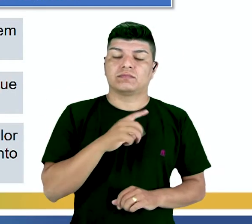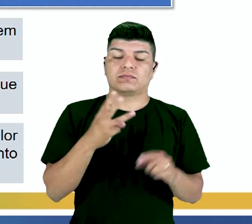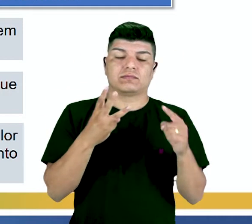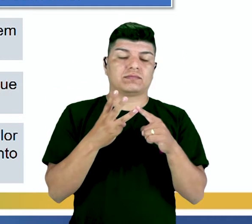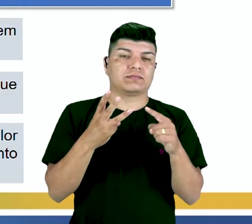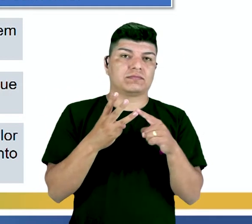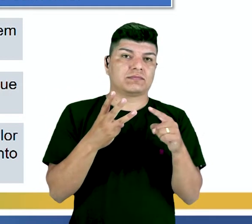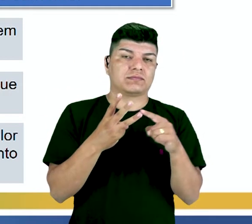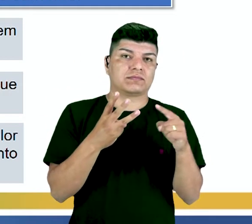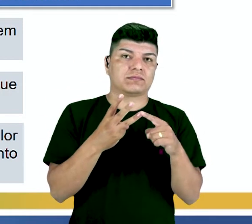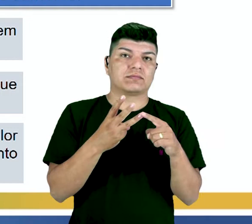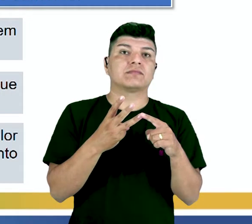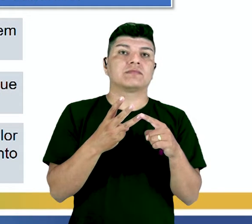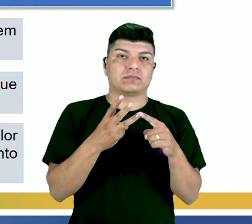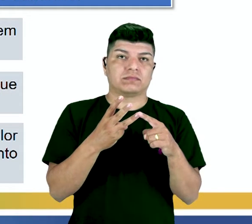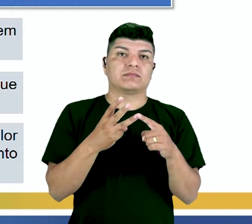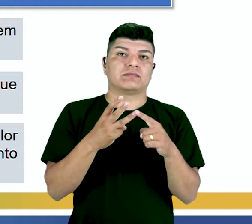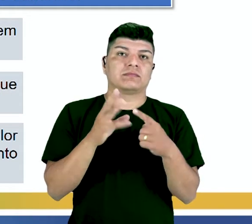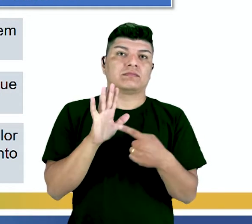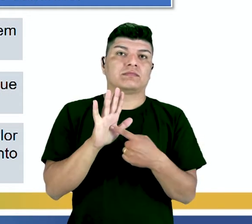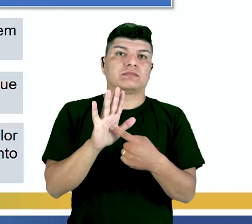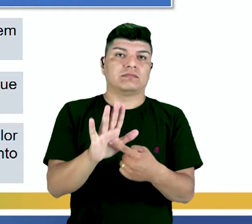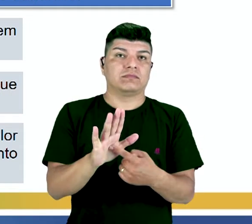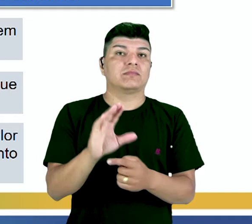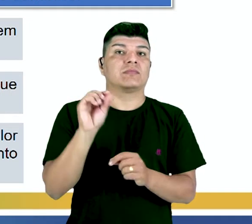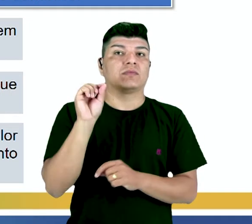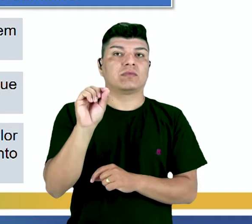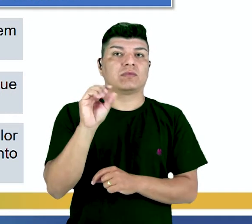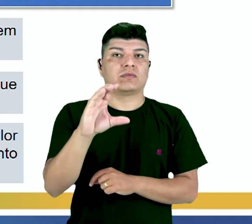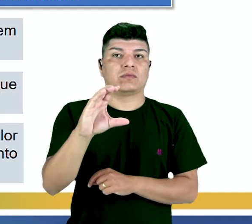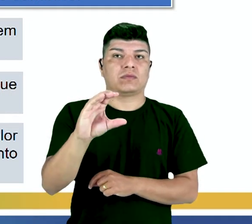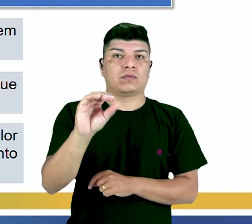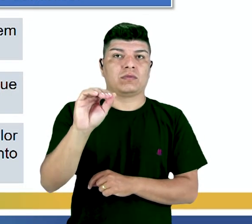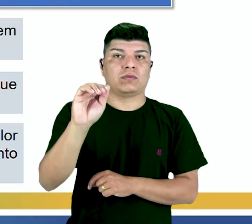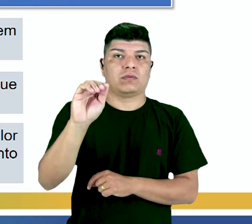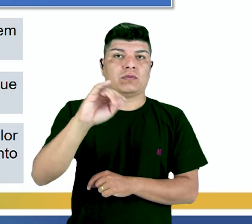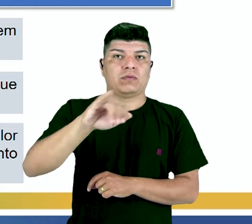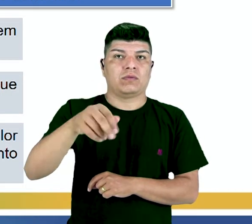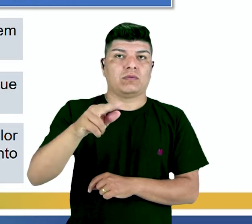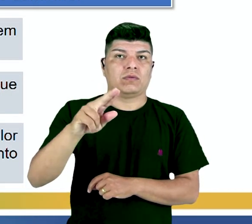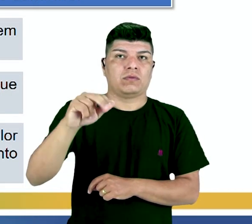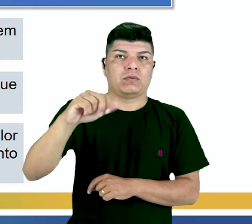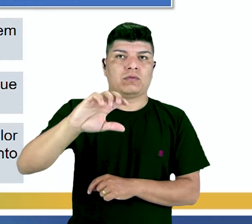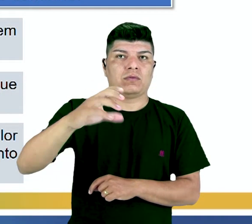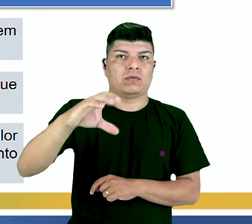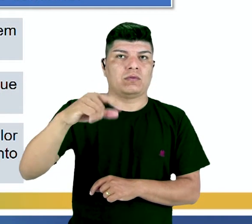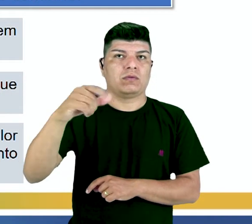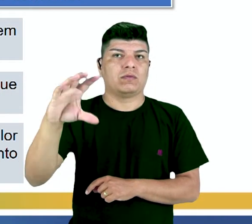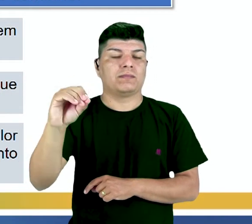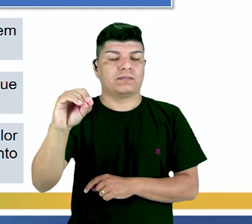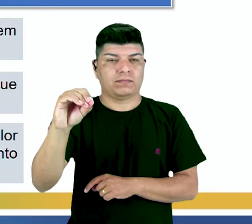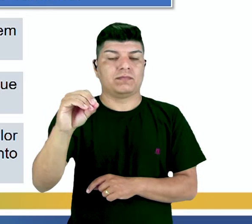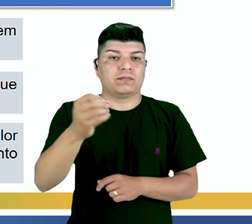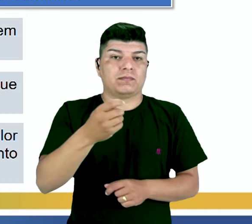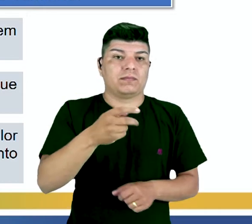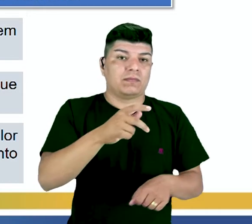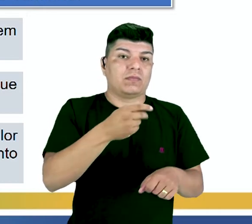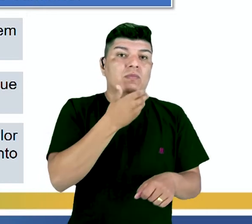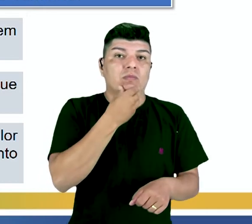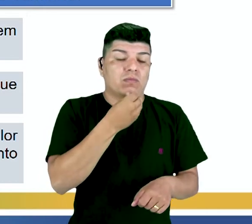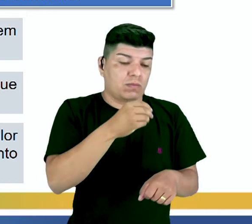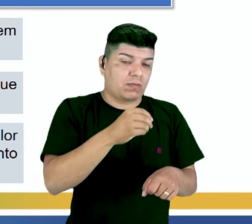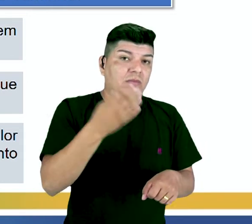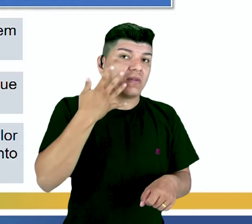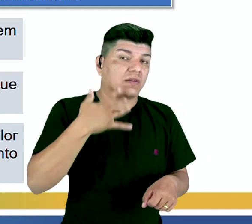expressão que se trata também de uma conjunção. Enquanto andava, o pequeno polegar foi deixando cair as pedrinhas.